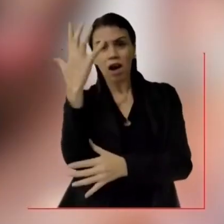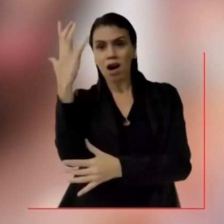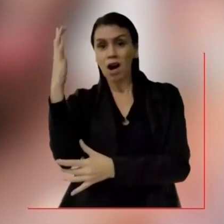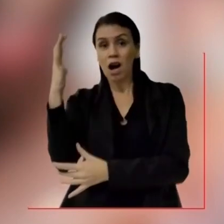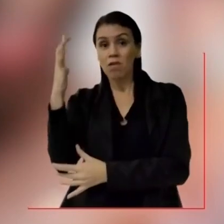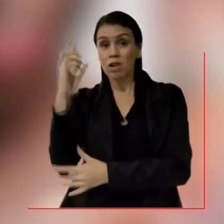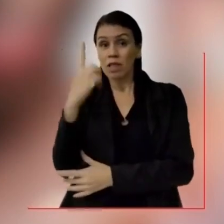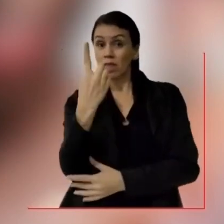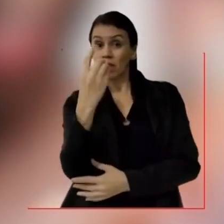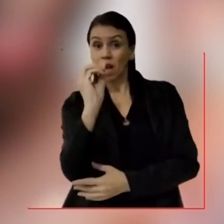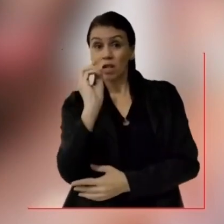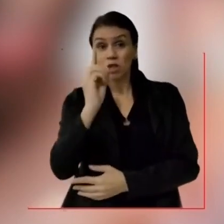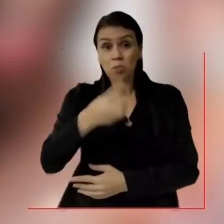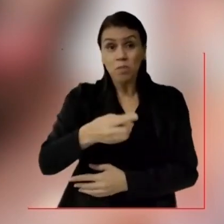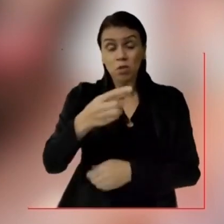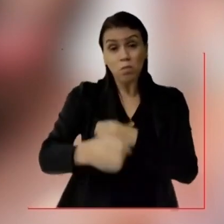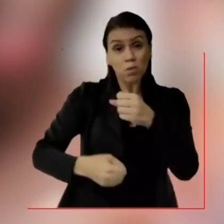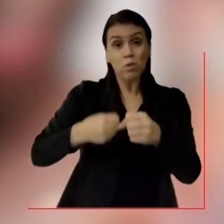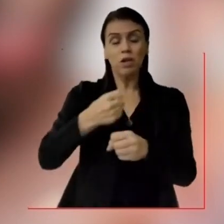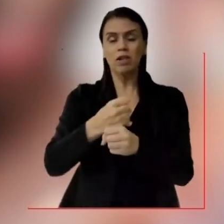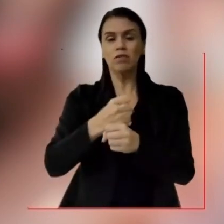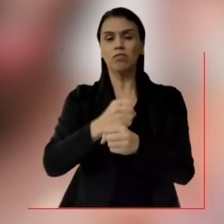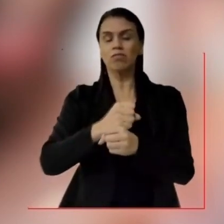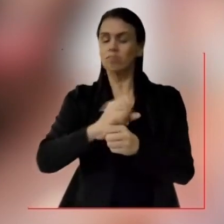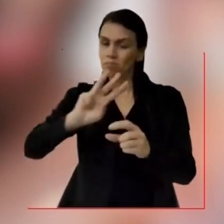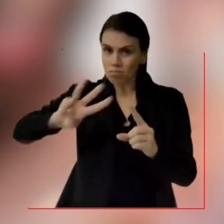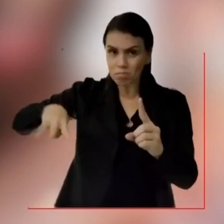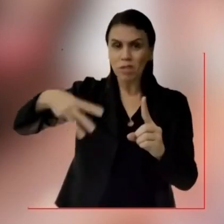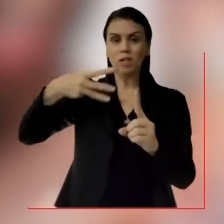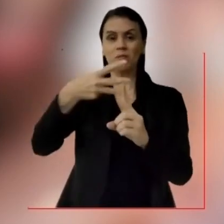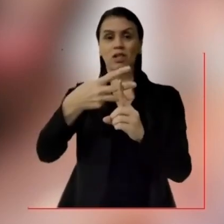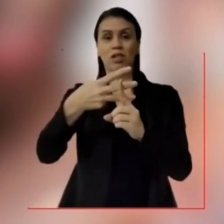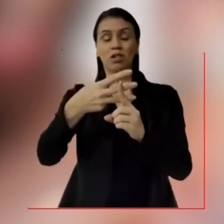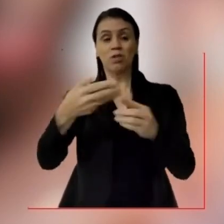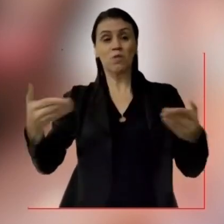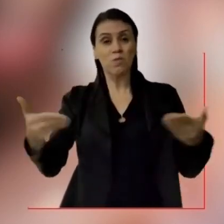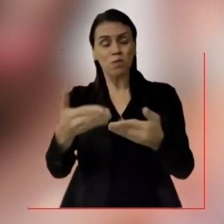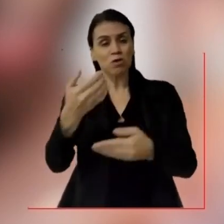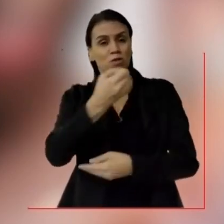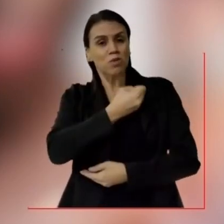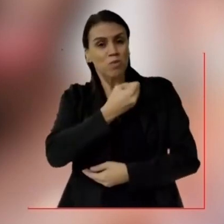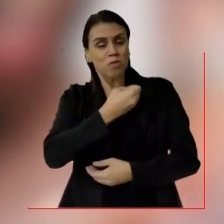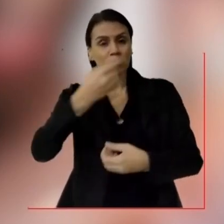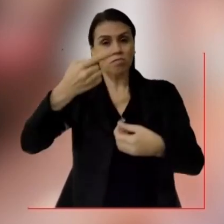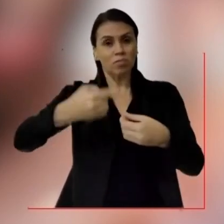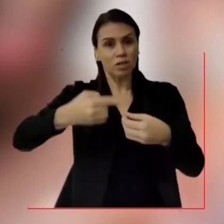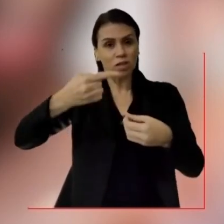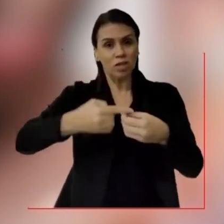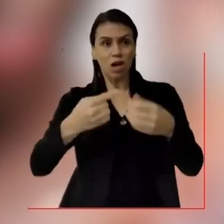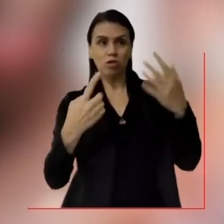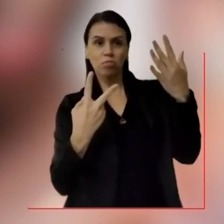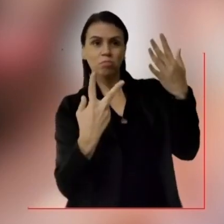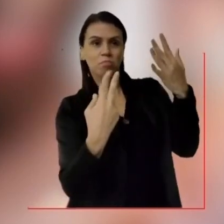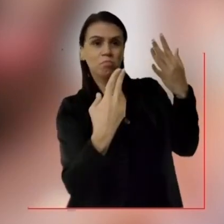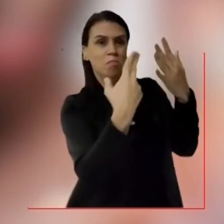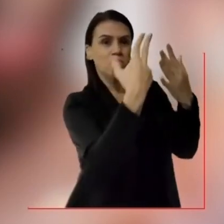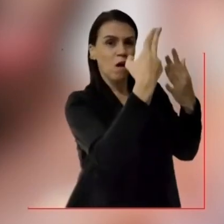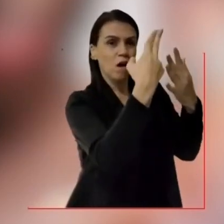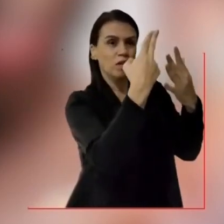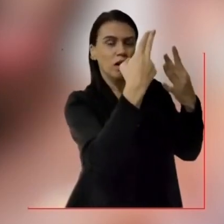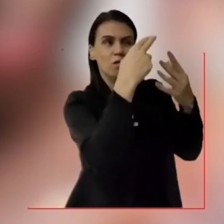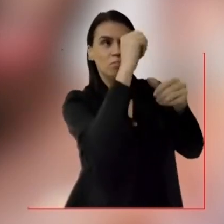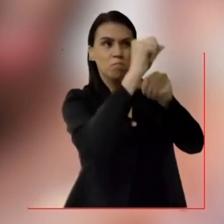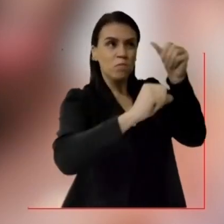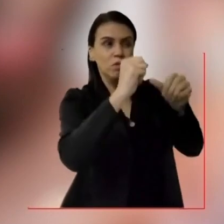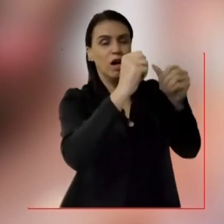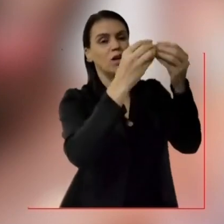plantar 10 mil árvores por ano, mais que triplicando o atual número da cidade e mudar o